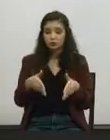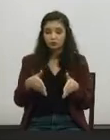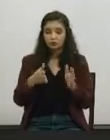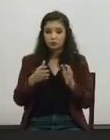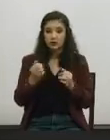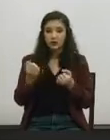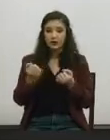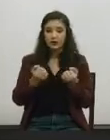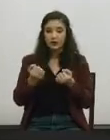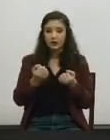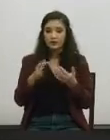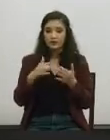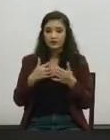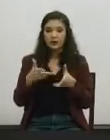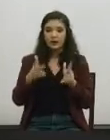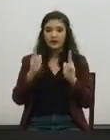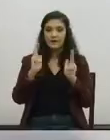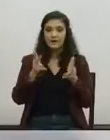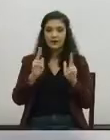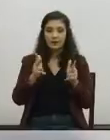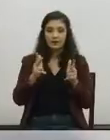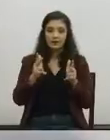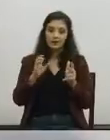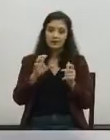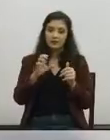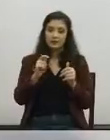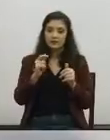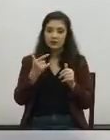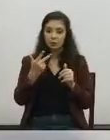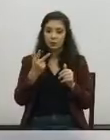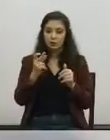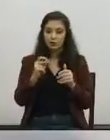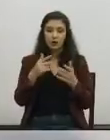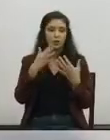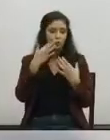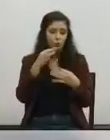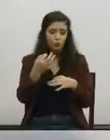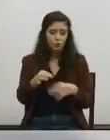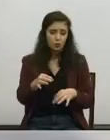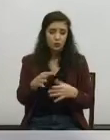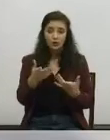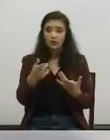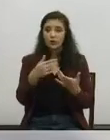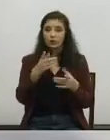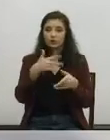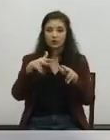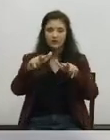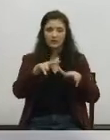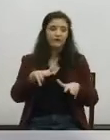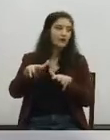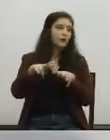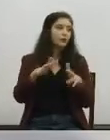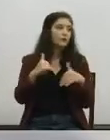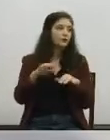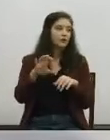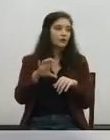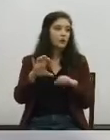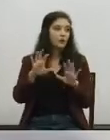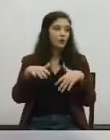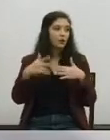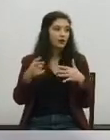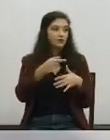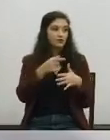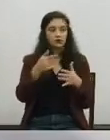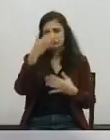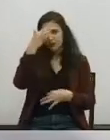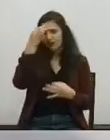flui neste momento na Avenida de Ceuta normalmente. Aqui, tínhamos um vídeo, de qualquer forma, acreditam